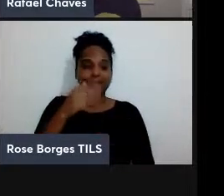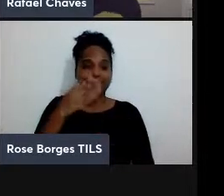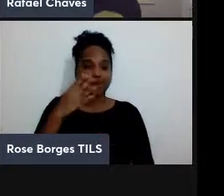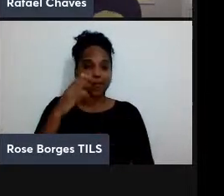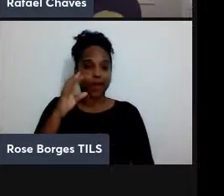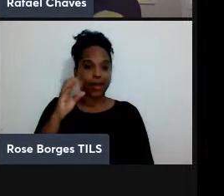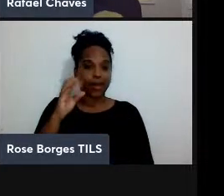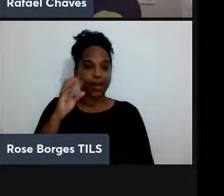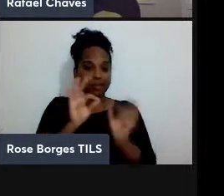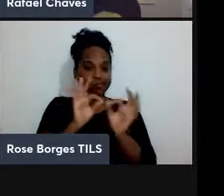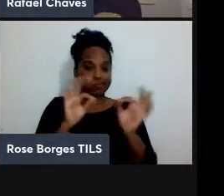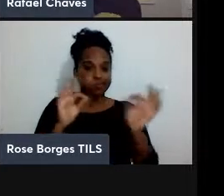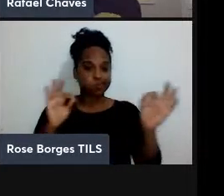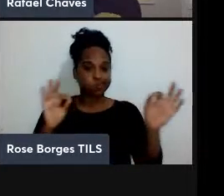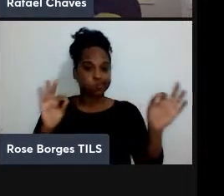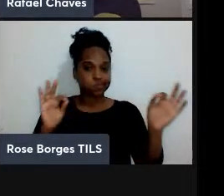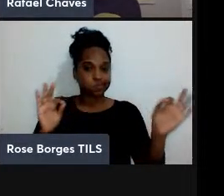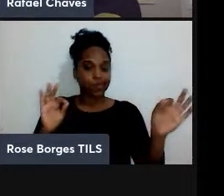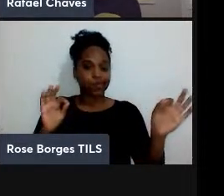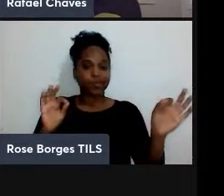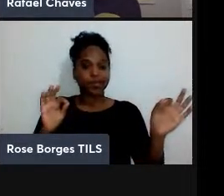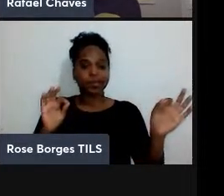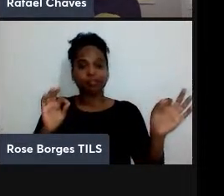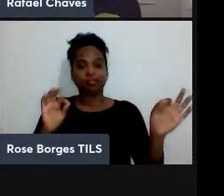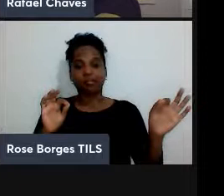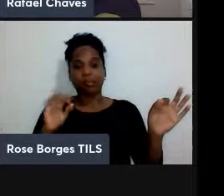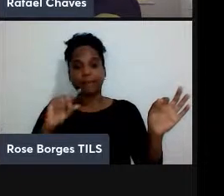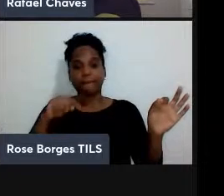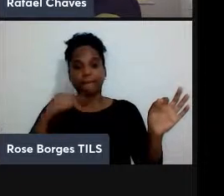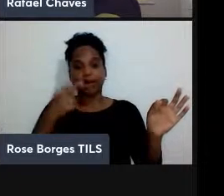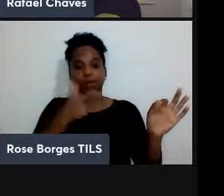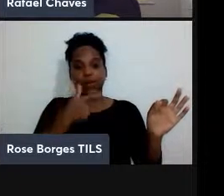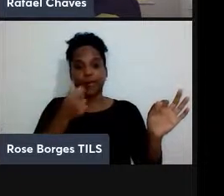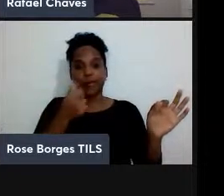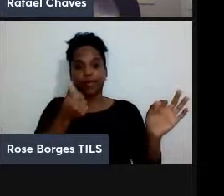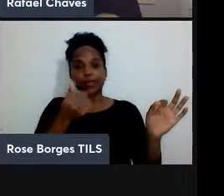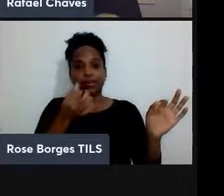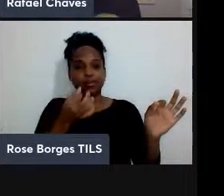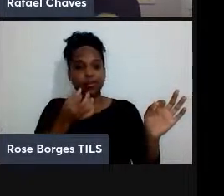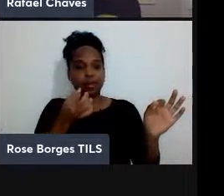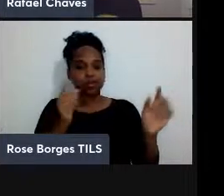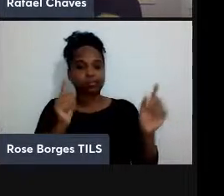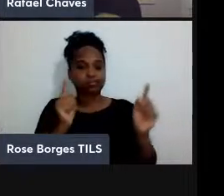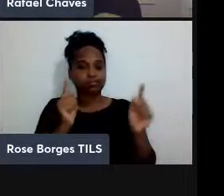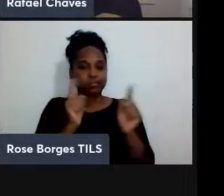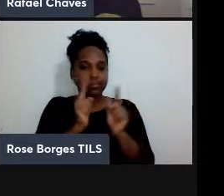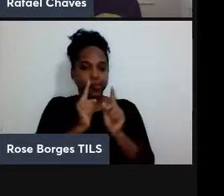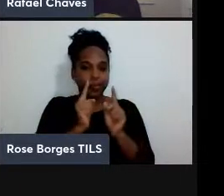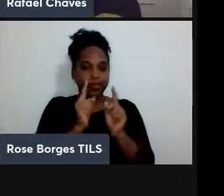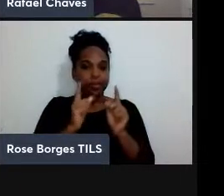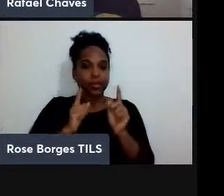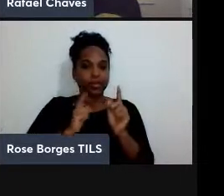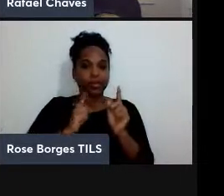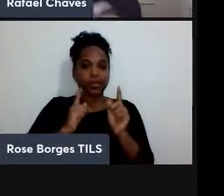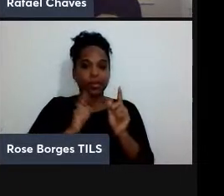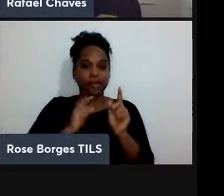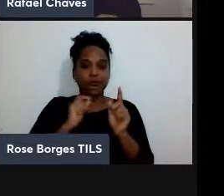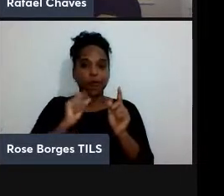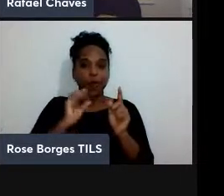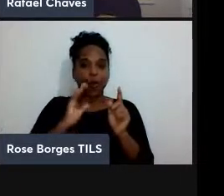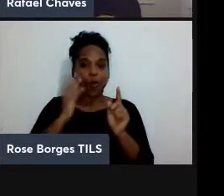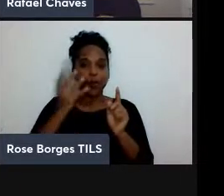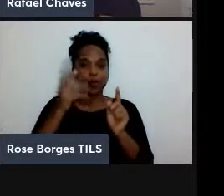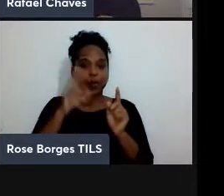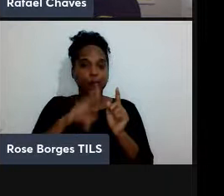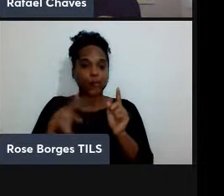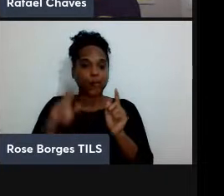a distância foi um pouco menor 6.2 quilômetros mas esse teleporte quântico ele aconteceu usando uma rede